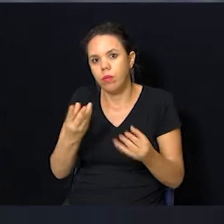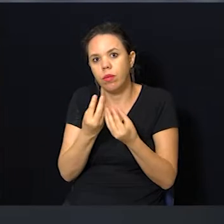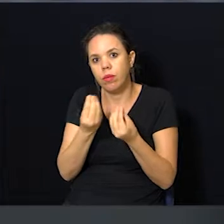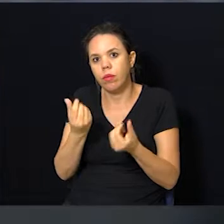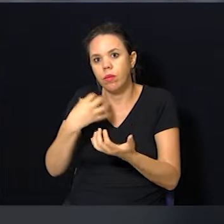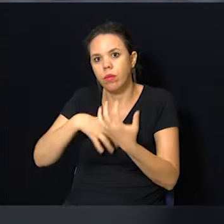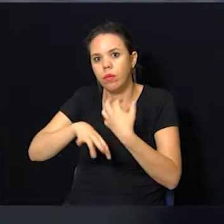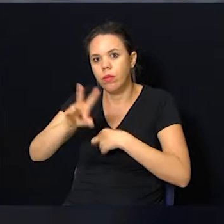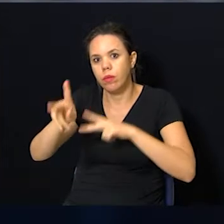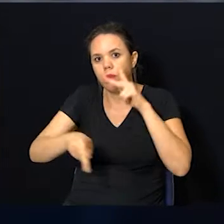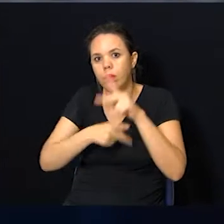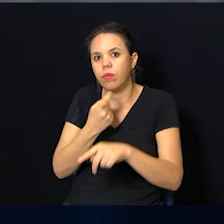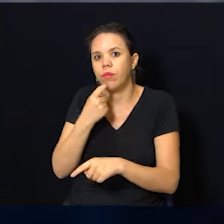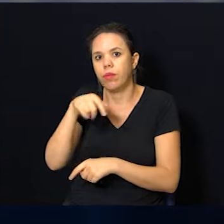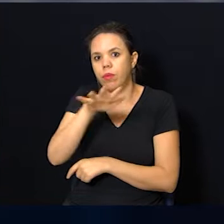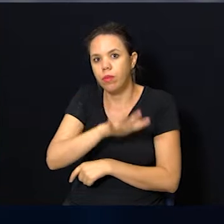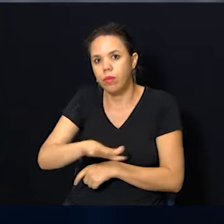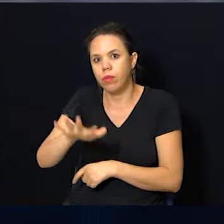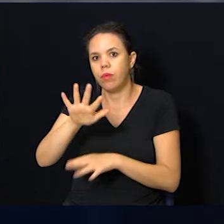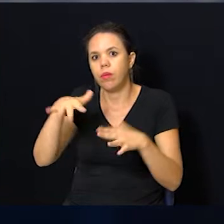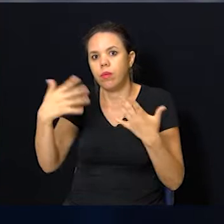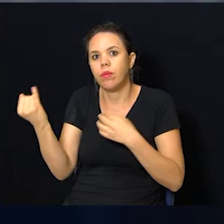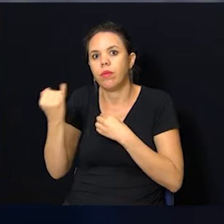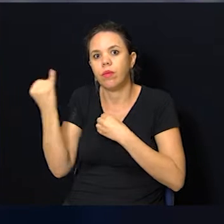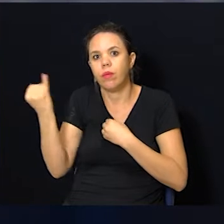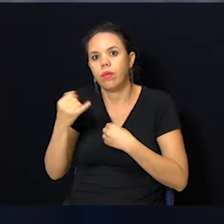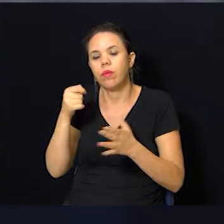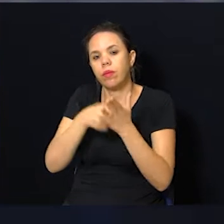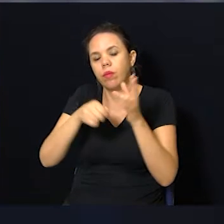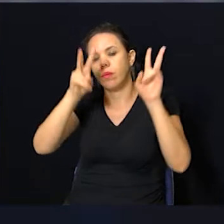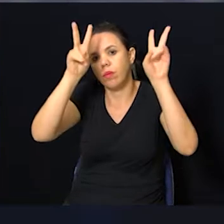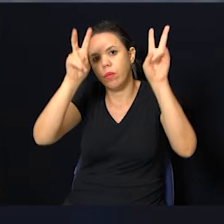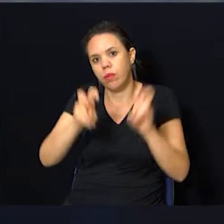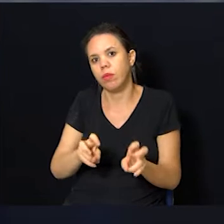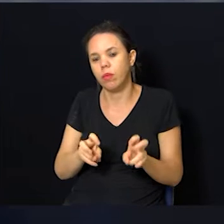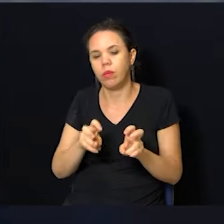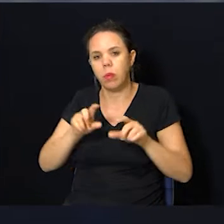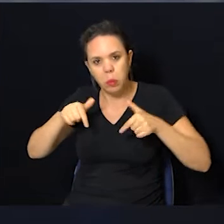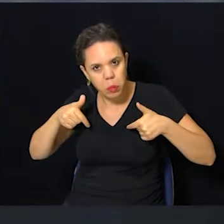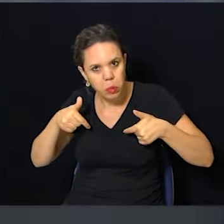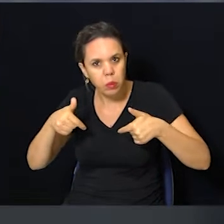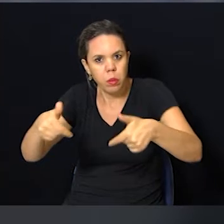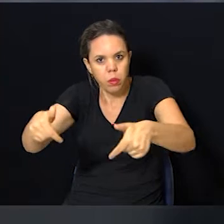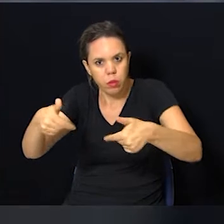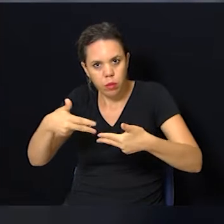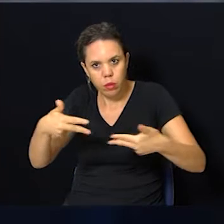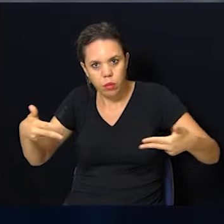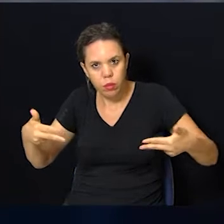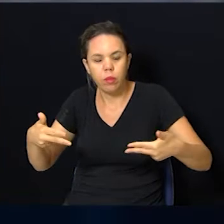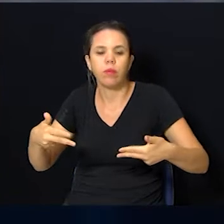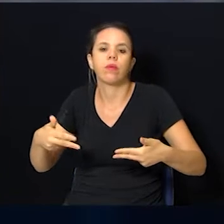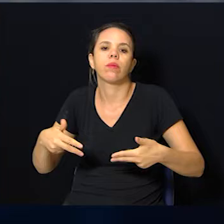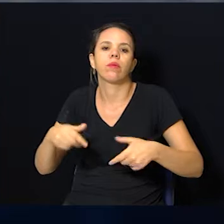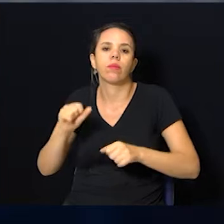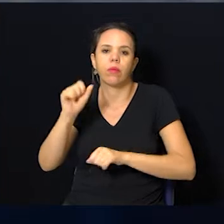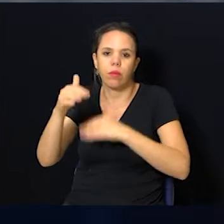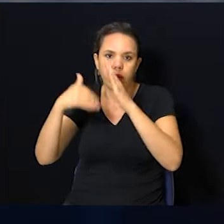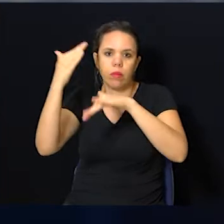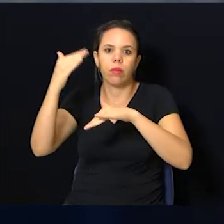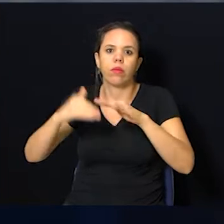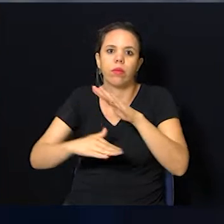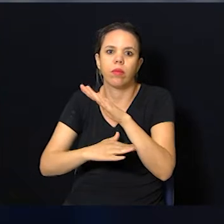conscientizar e sensibilizar a população de Campinas quanto à importância do tema, por meio de ações e